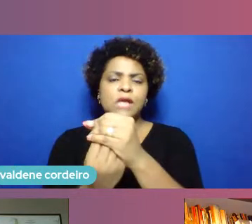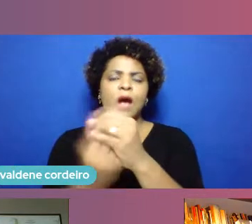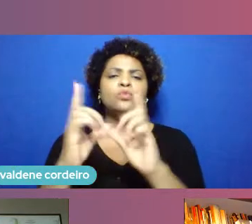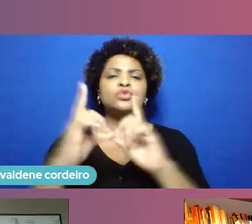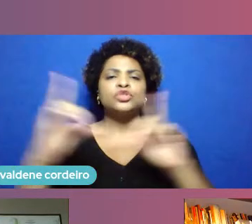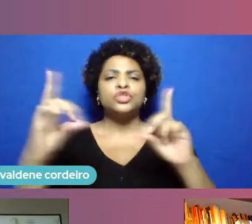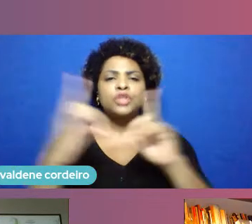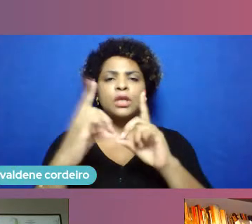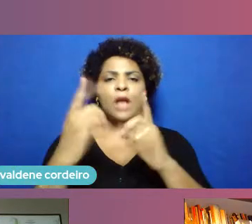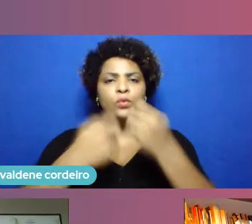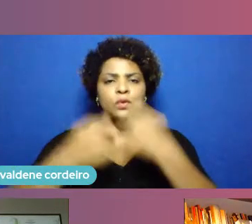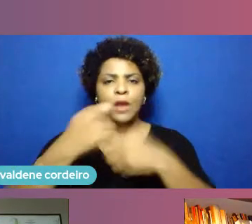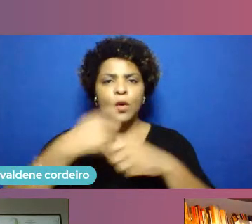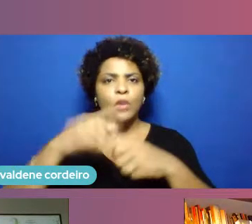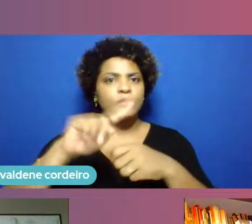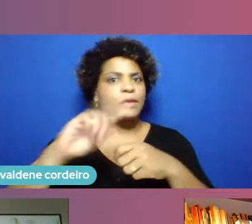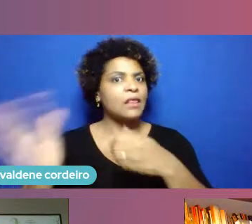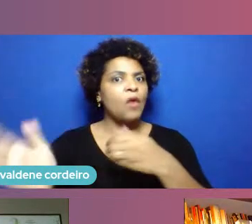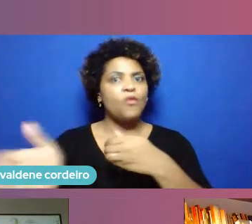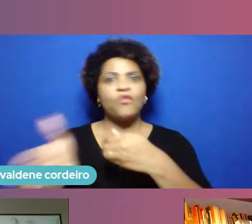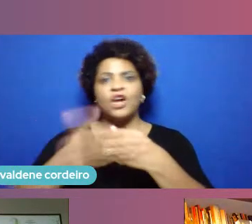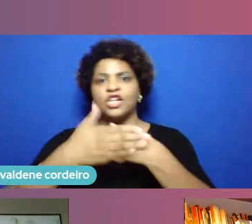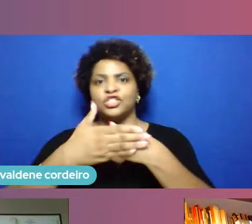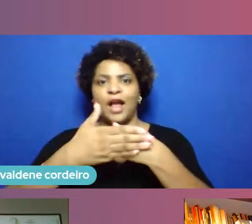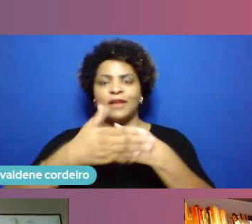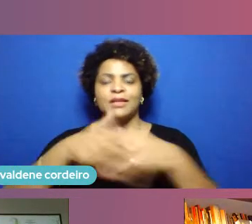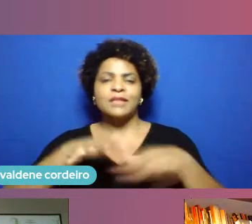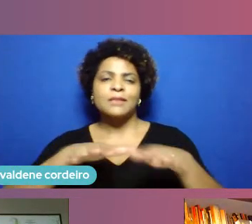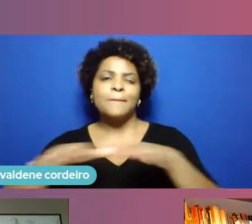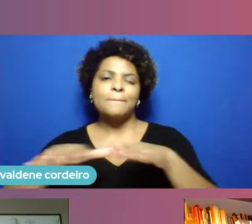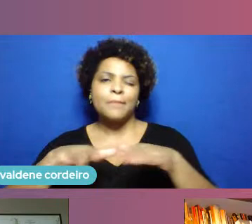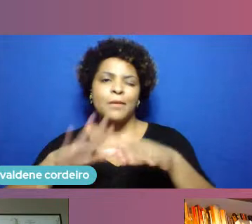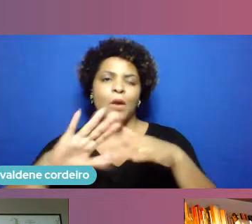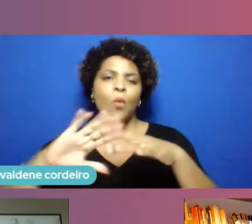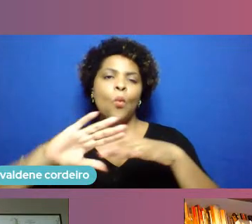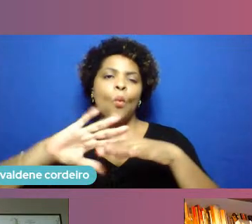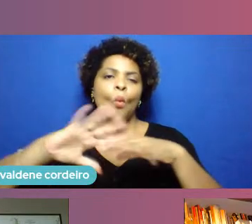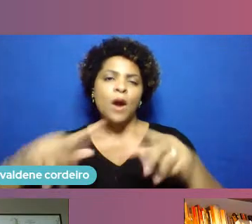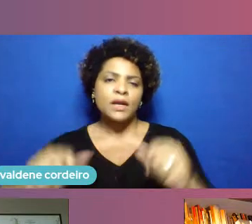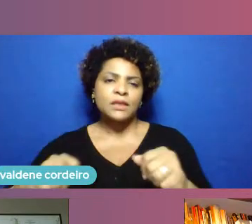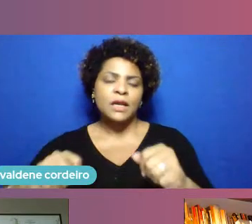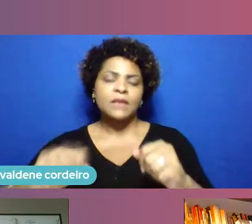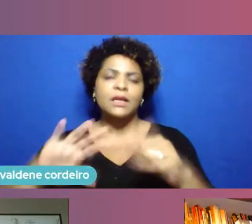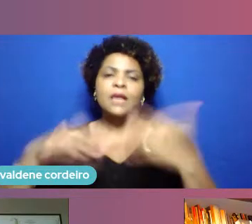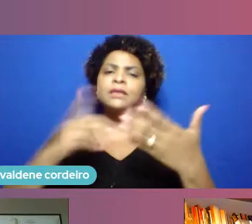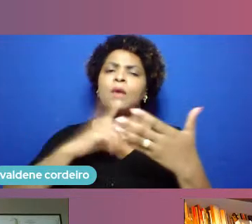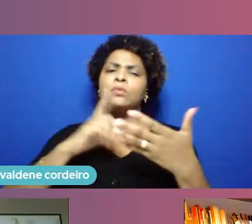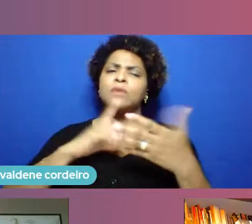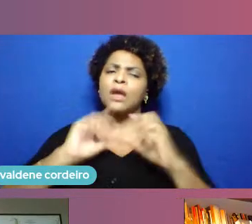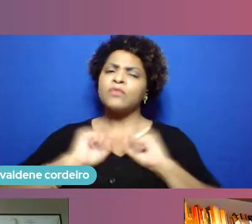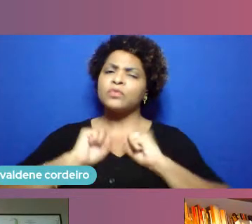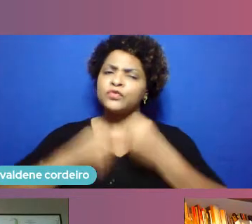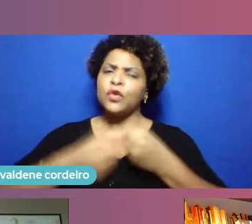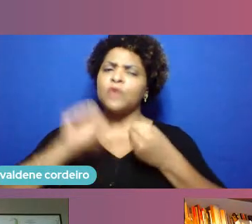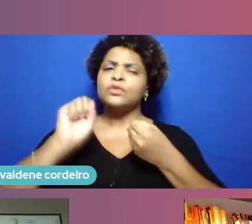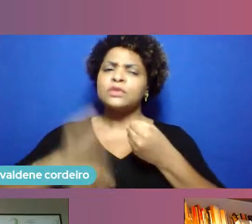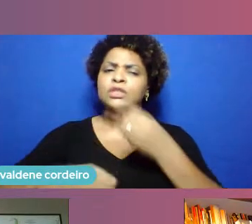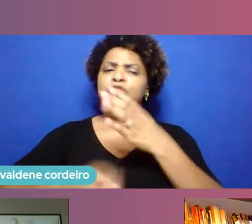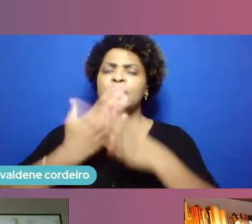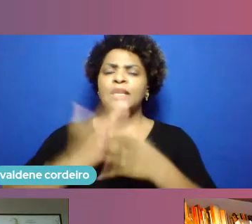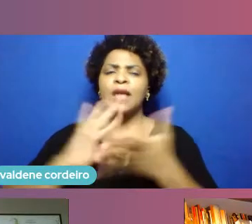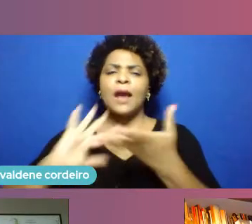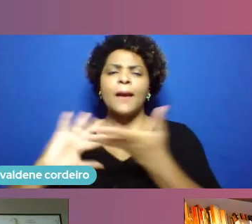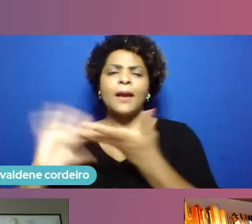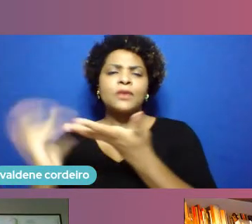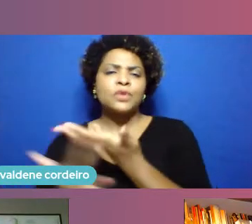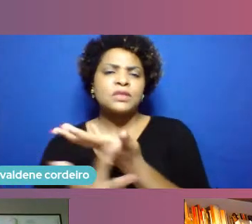durante toda a quarentena que devem vivenciar. Então, houve todo um esforço, um esforço de levá-los para as redes sociais, de trabalharem com